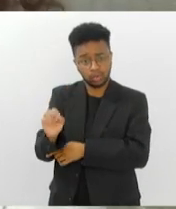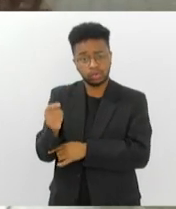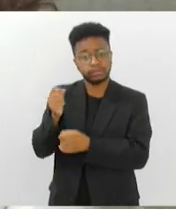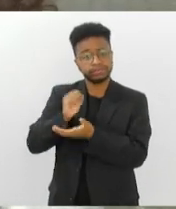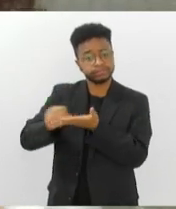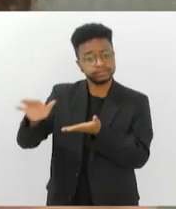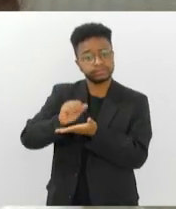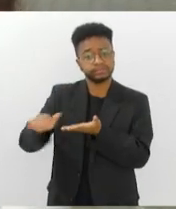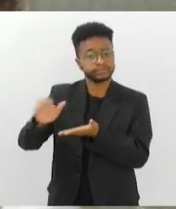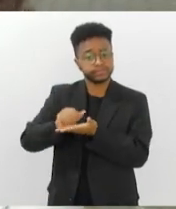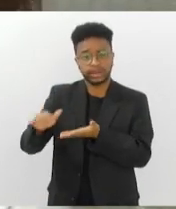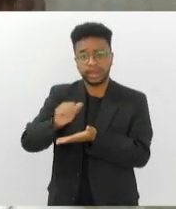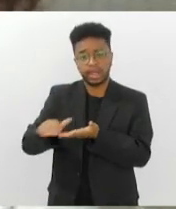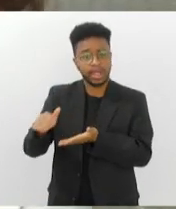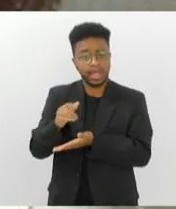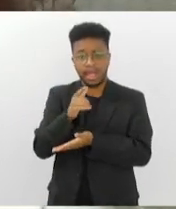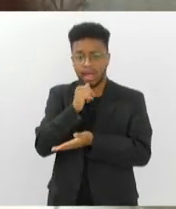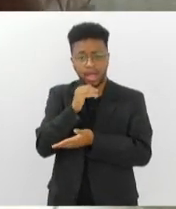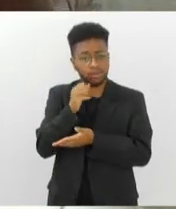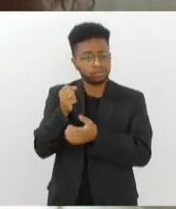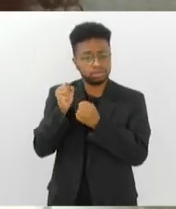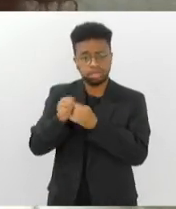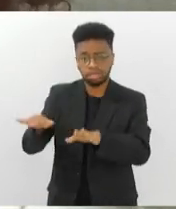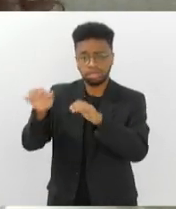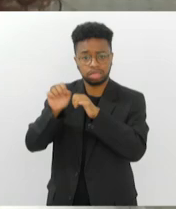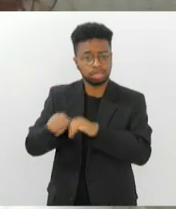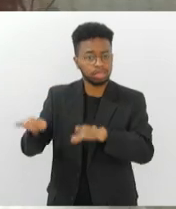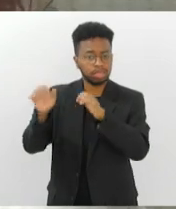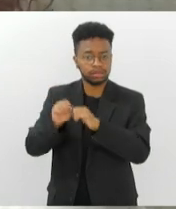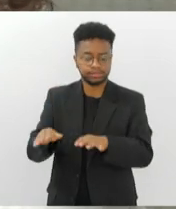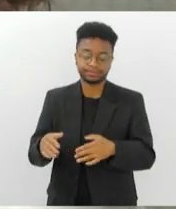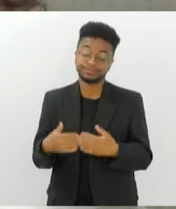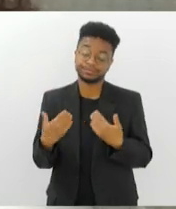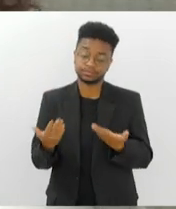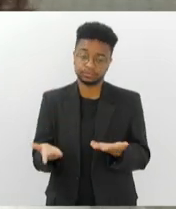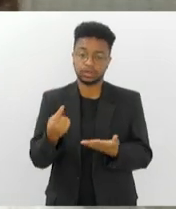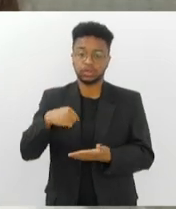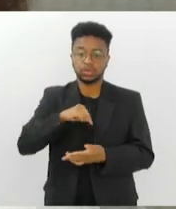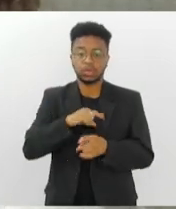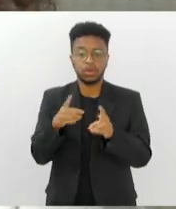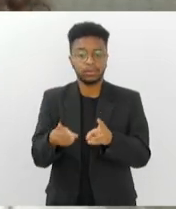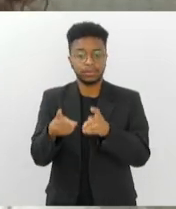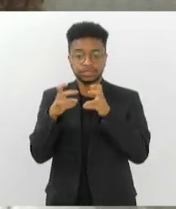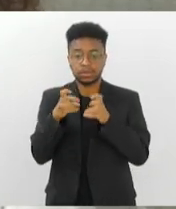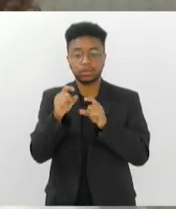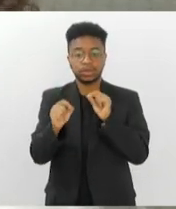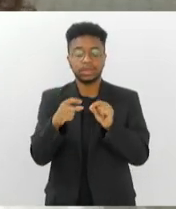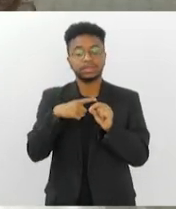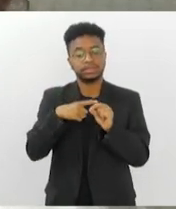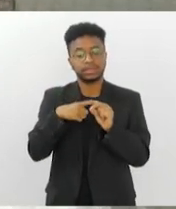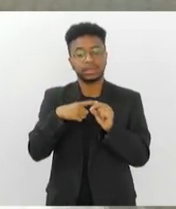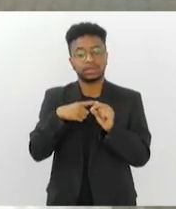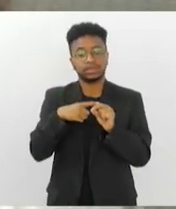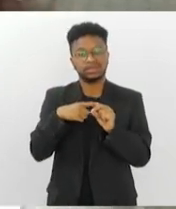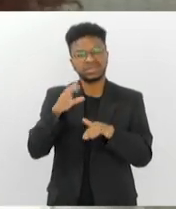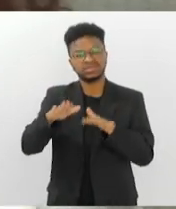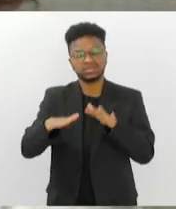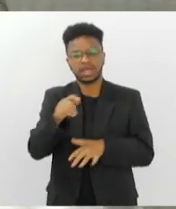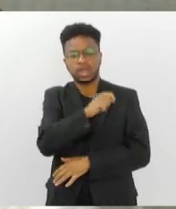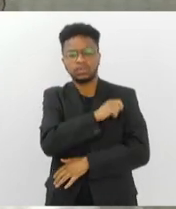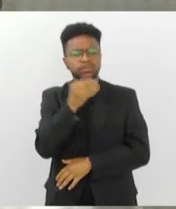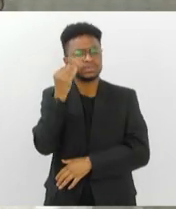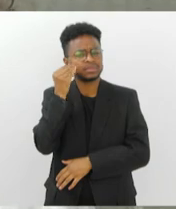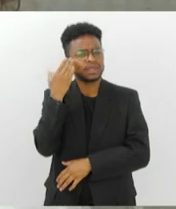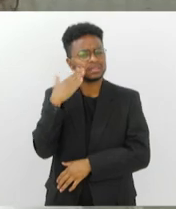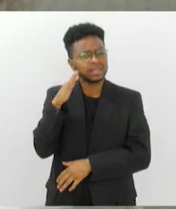toneladas, né? Lícolos e mais lícolos de água. A gente vê que, a princípio, os estudantes, eles ficam tentando